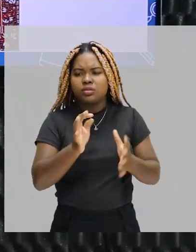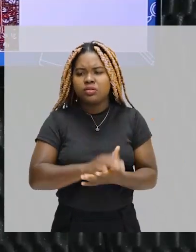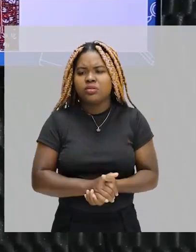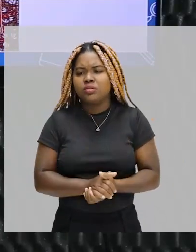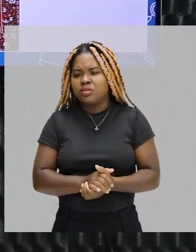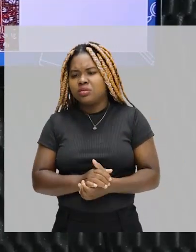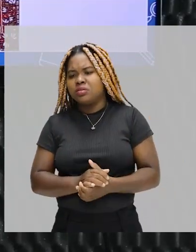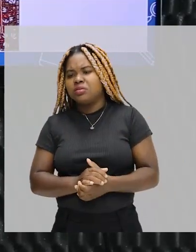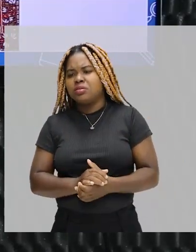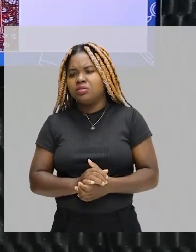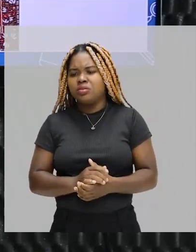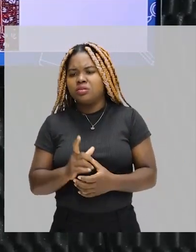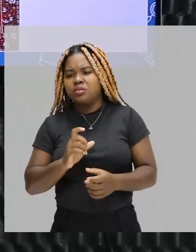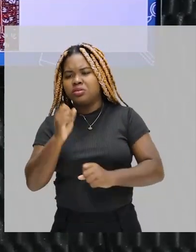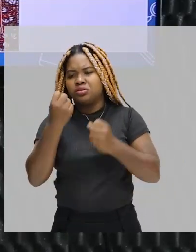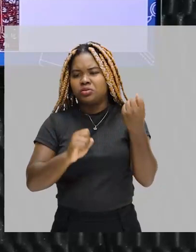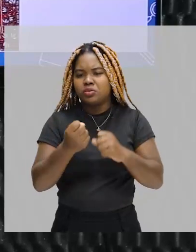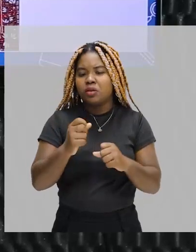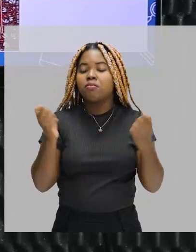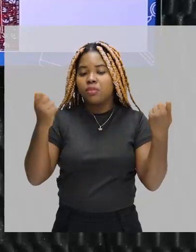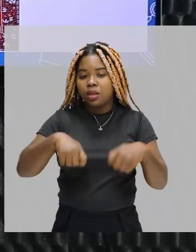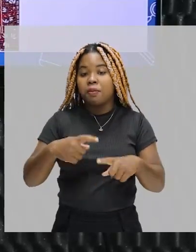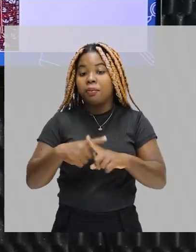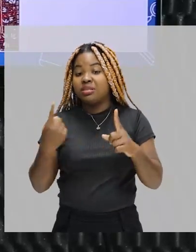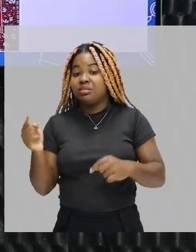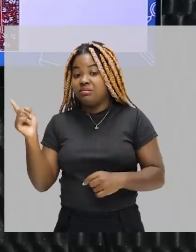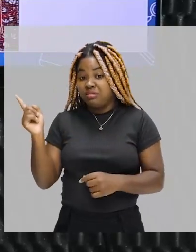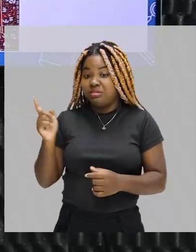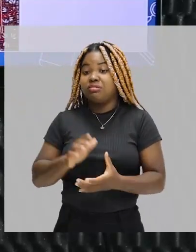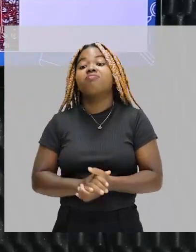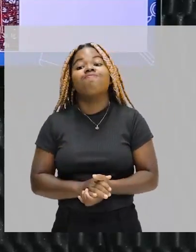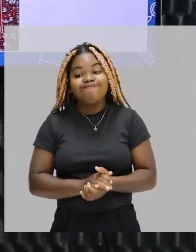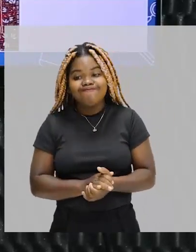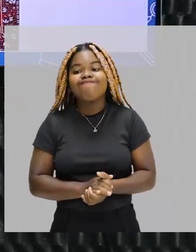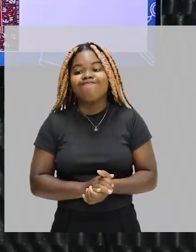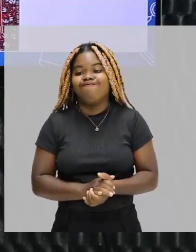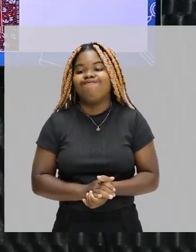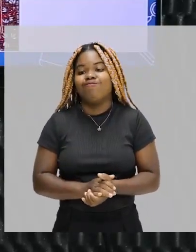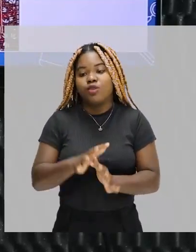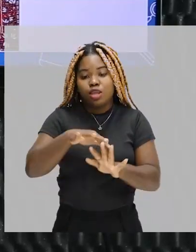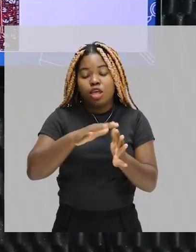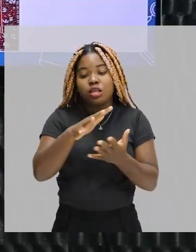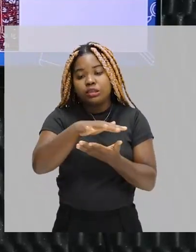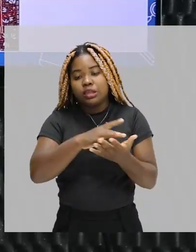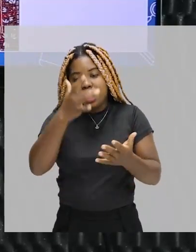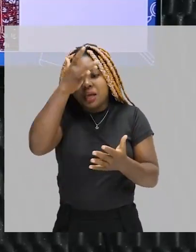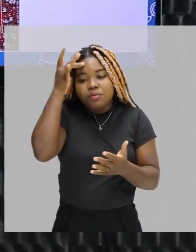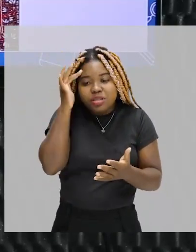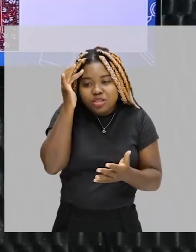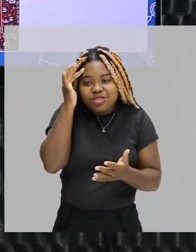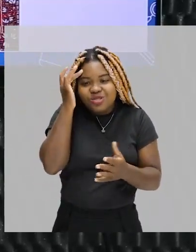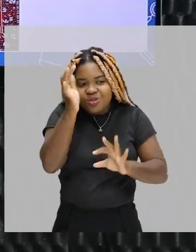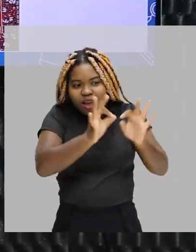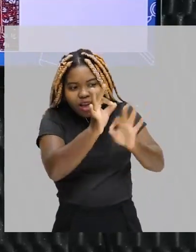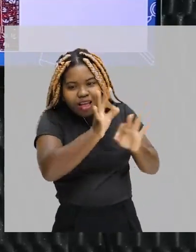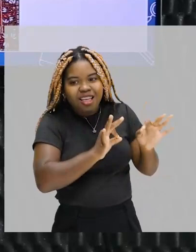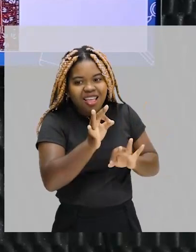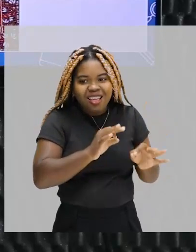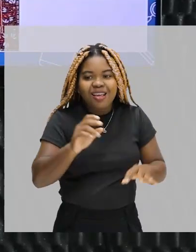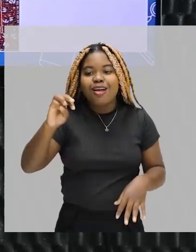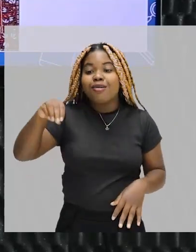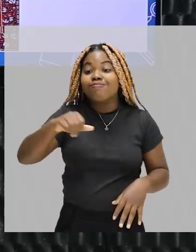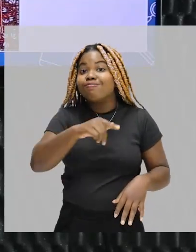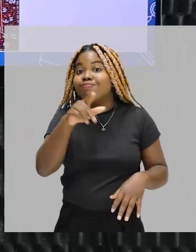Pode, existem tapetes que são feitos em escala industrial, mas esse aqui é manual, artesanal. A tecelã, a artista que faz, ela faz com uma peça